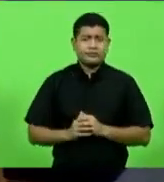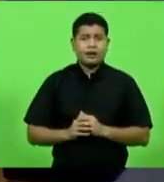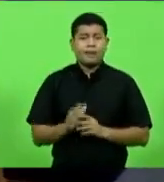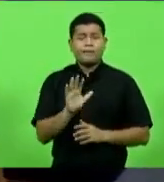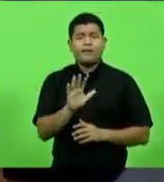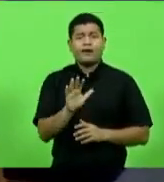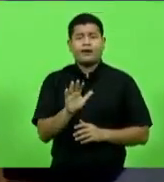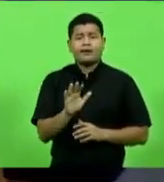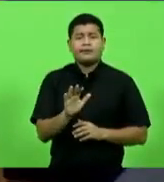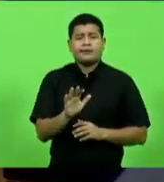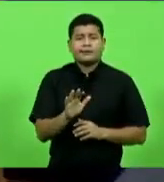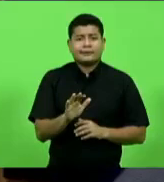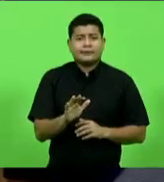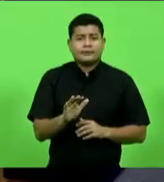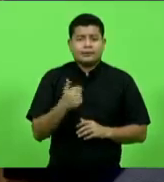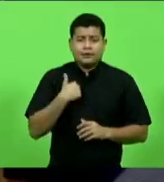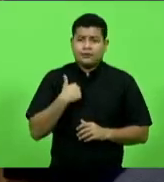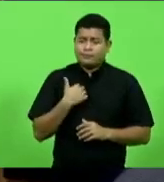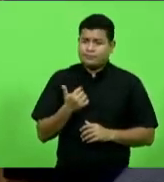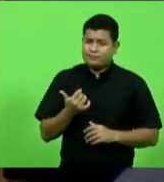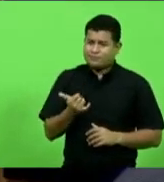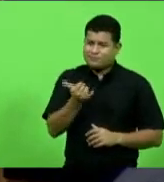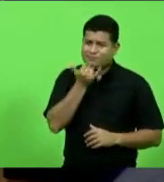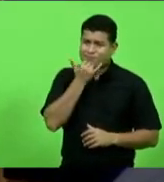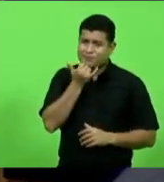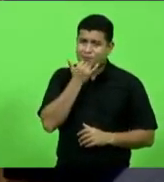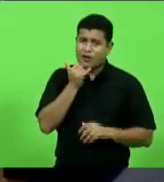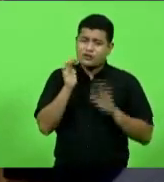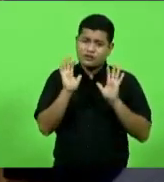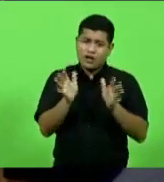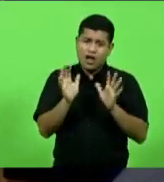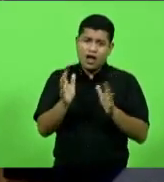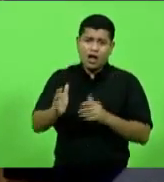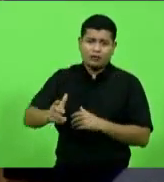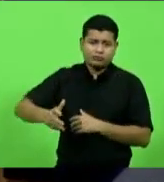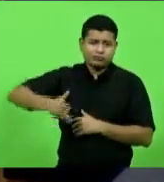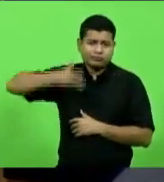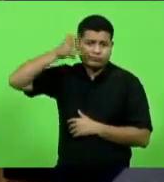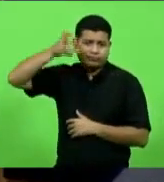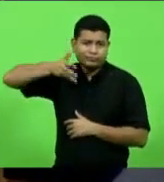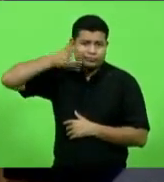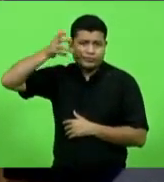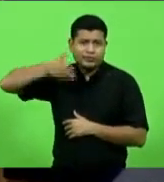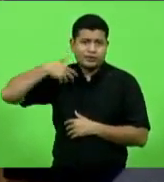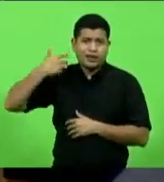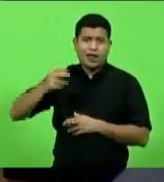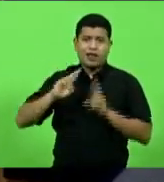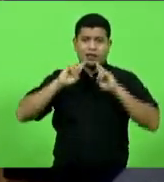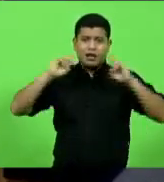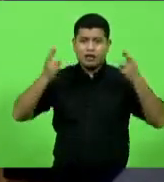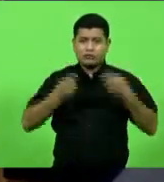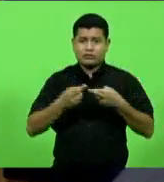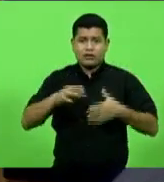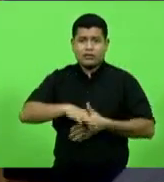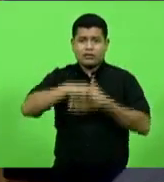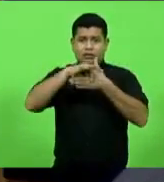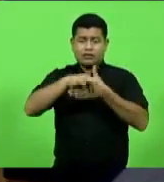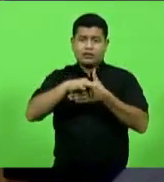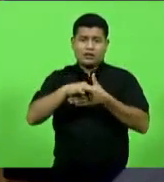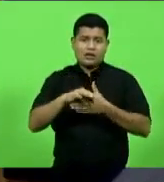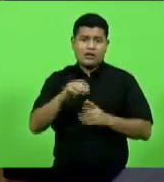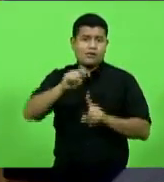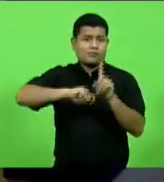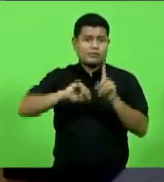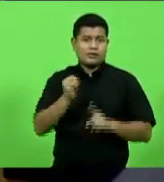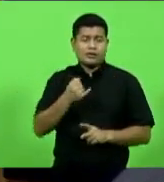vou até pedir desculpa para quem já vem me ouvindo desde a reunião de líderes de janeiro, e eu não tive oportunidade de